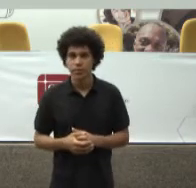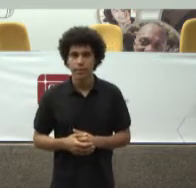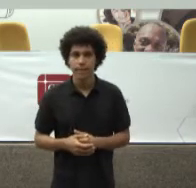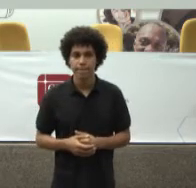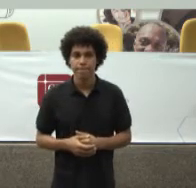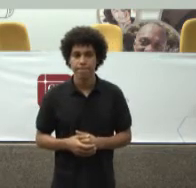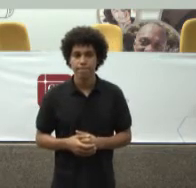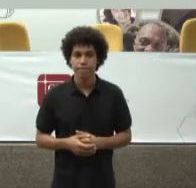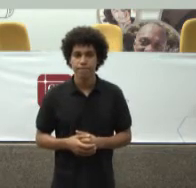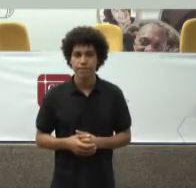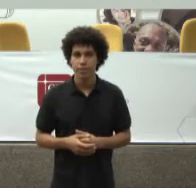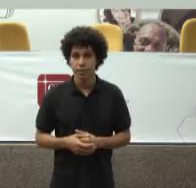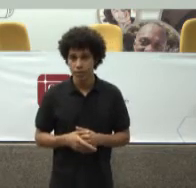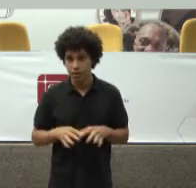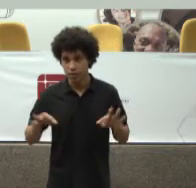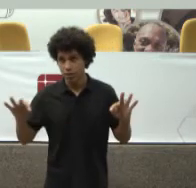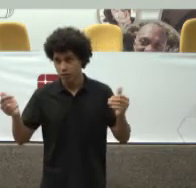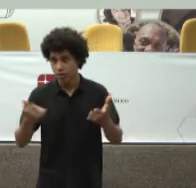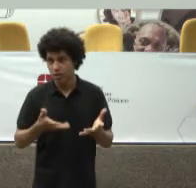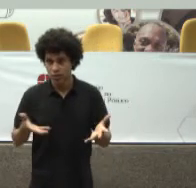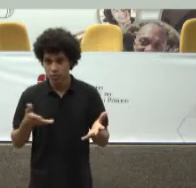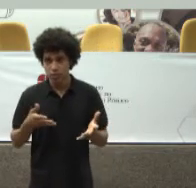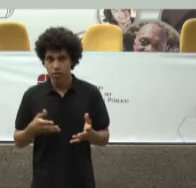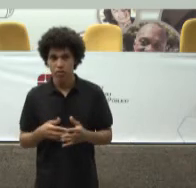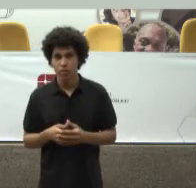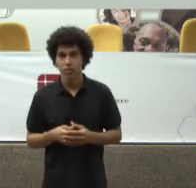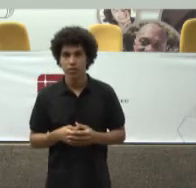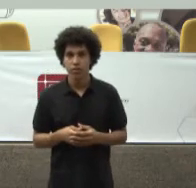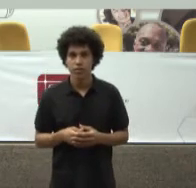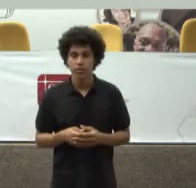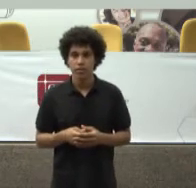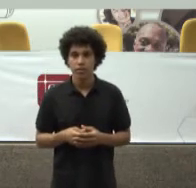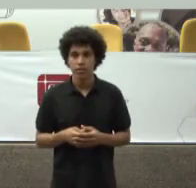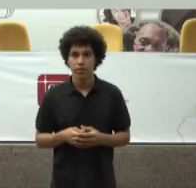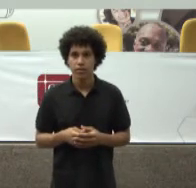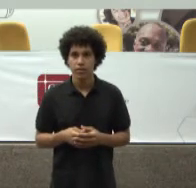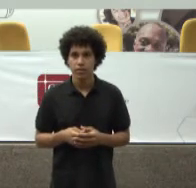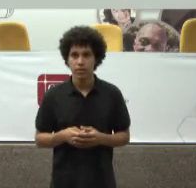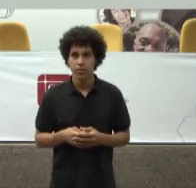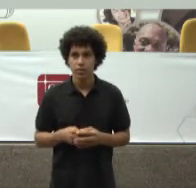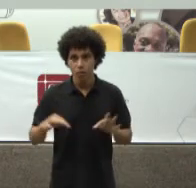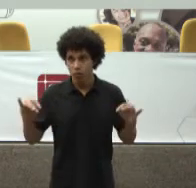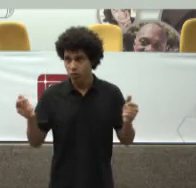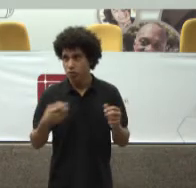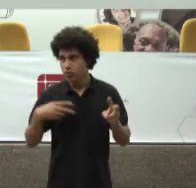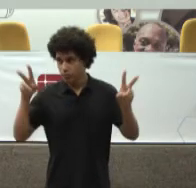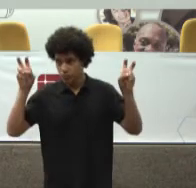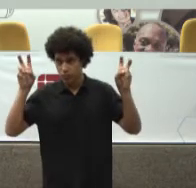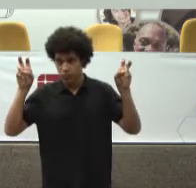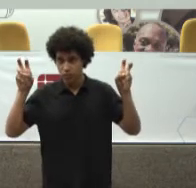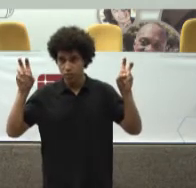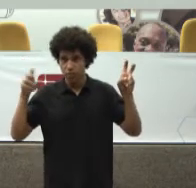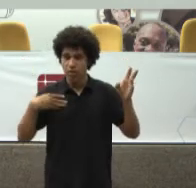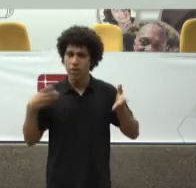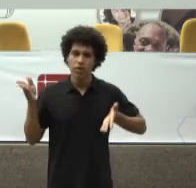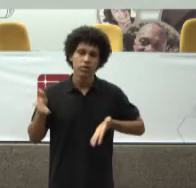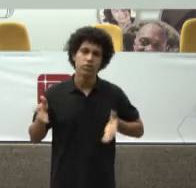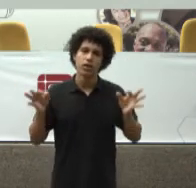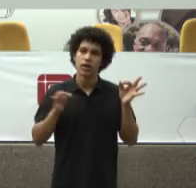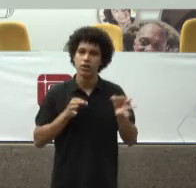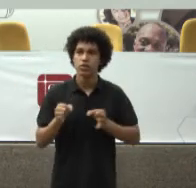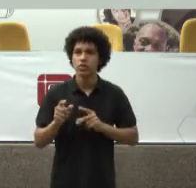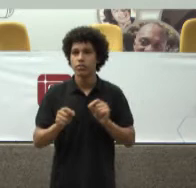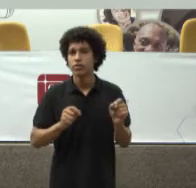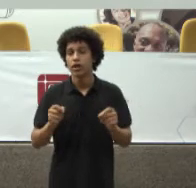nosso tema Ele já resolve Ele já